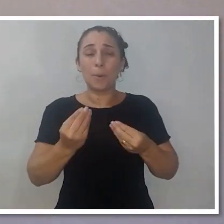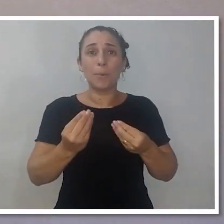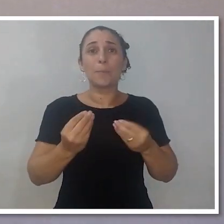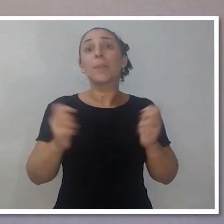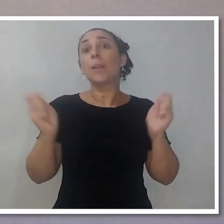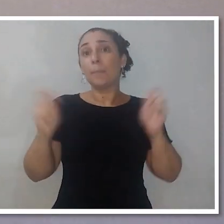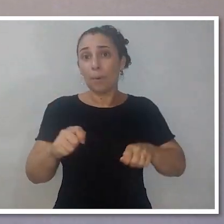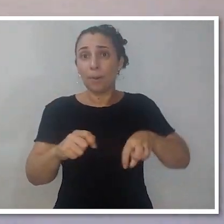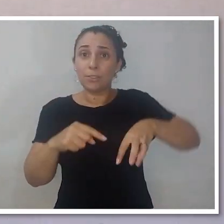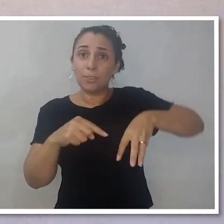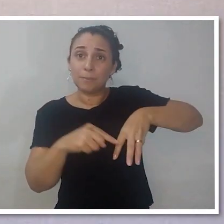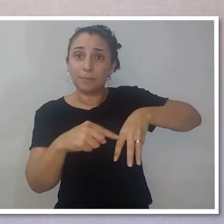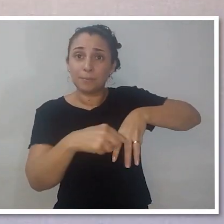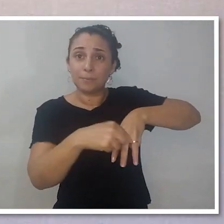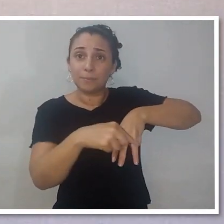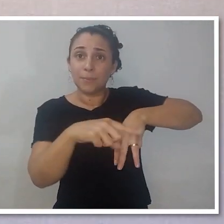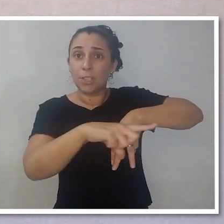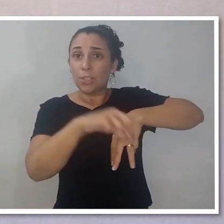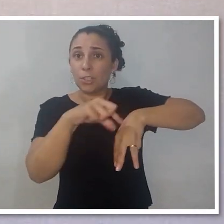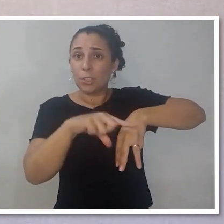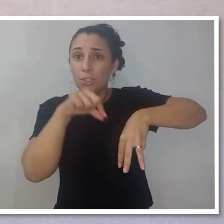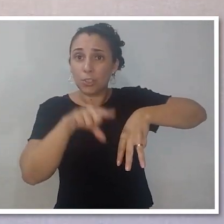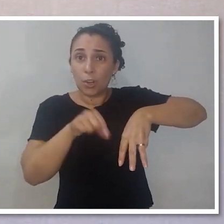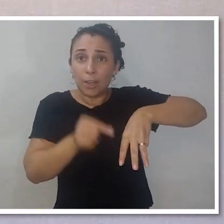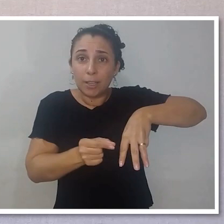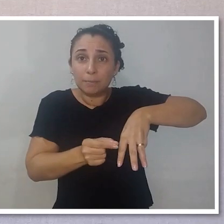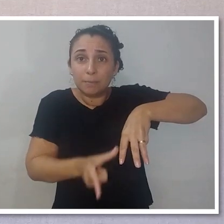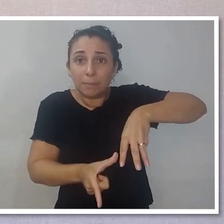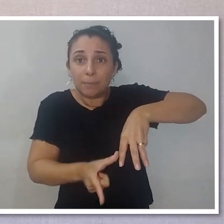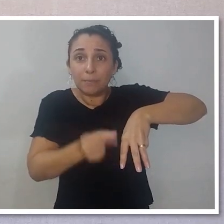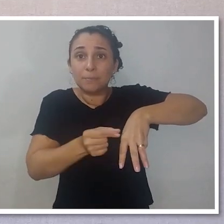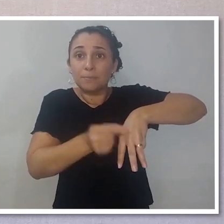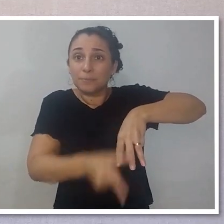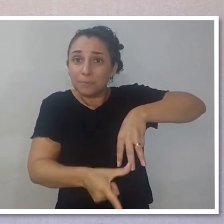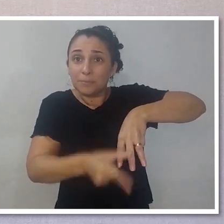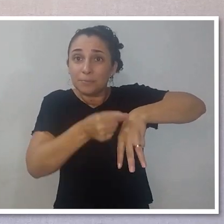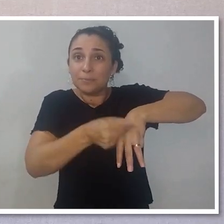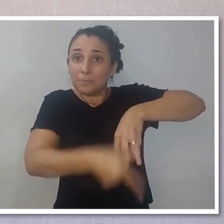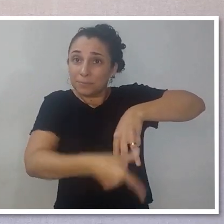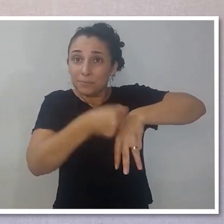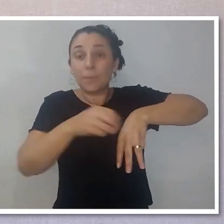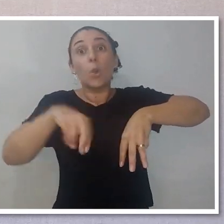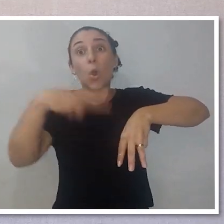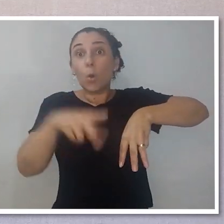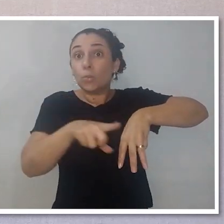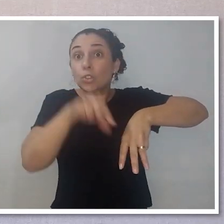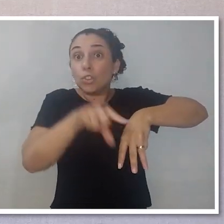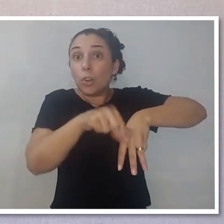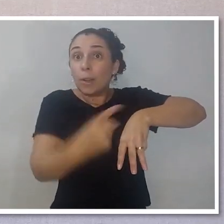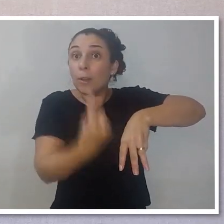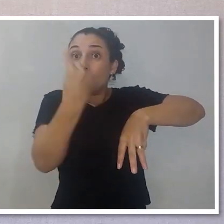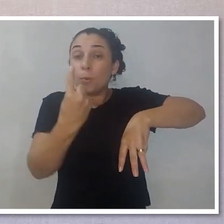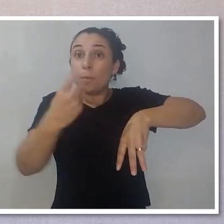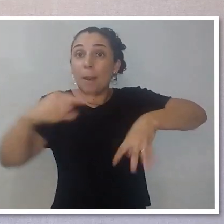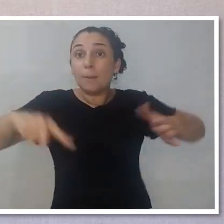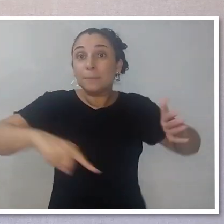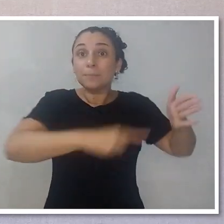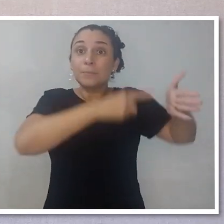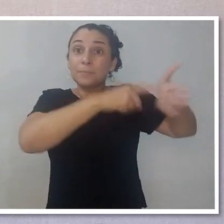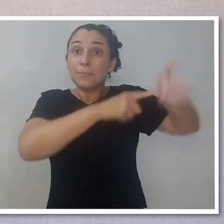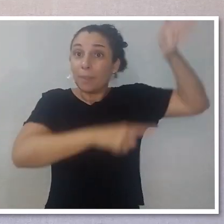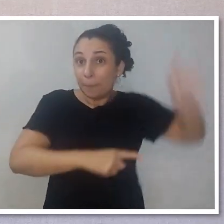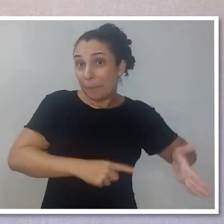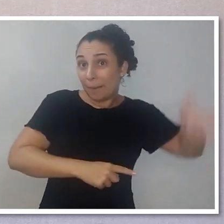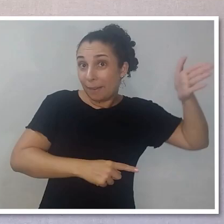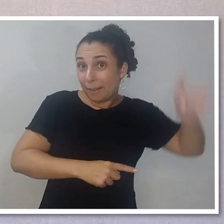Você pode agora ajustar as pernas em alturas diferentes. Você pode abrir as pernas em ângulos diferentes. Você pode apoiar uma